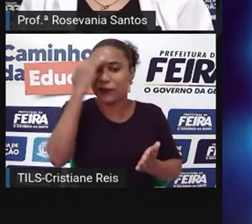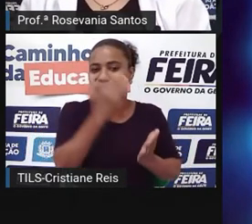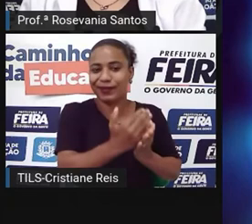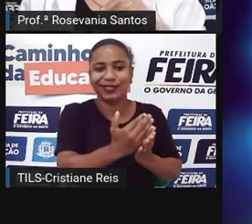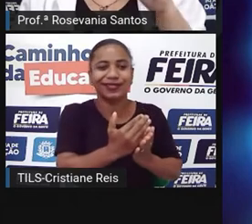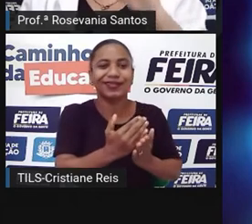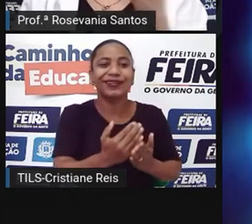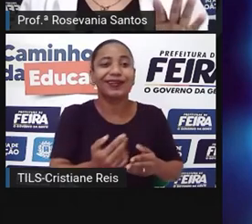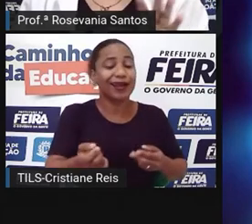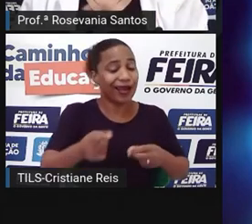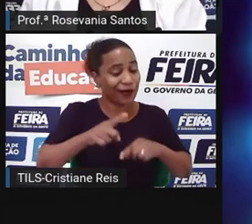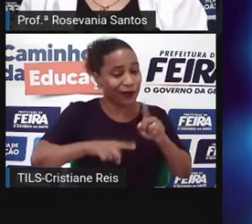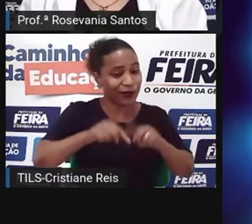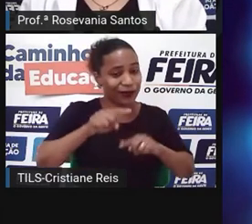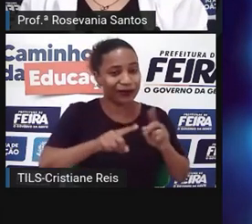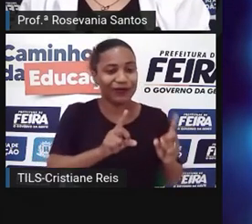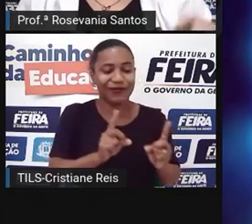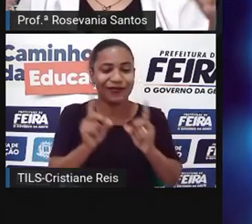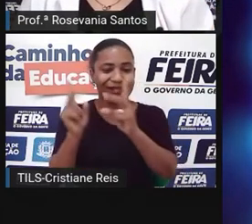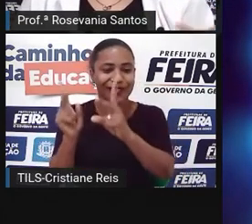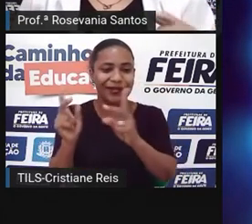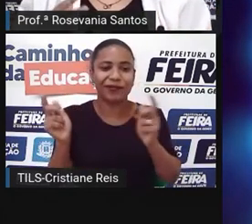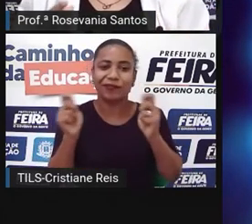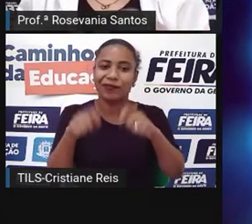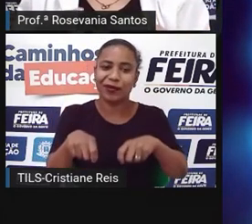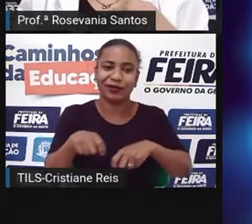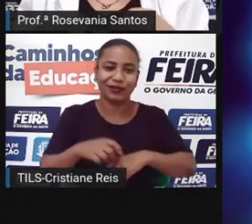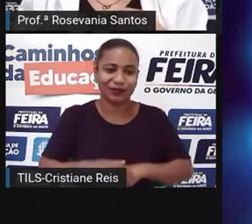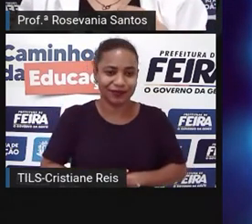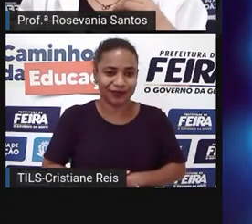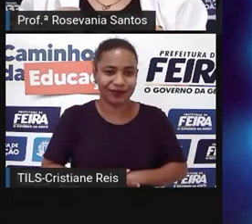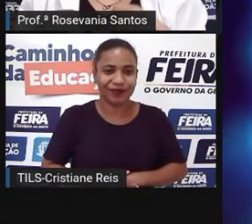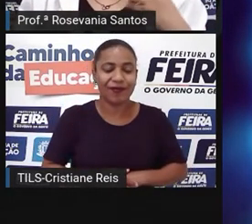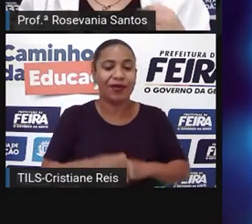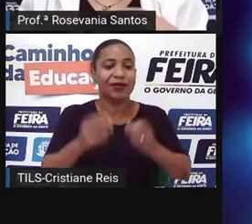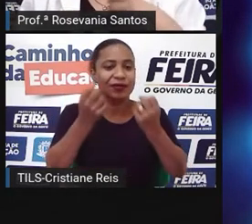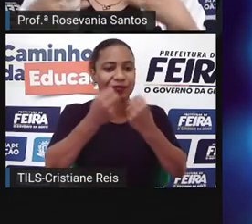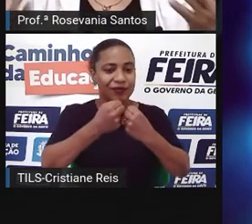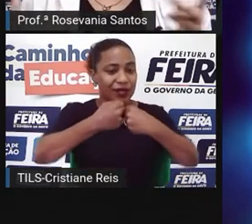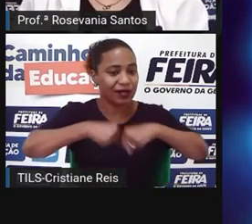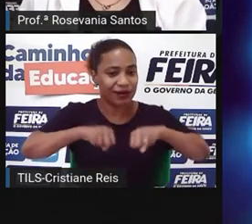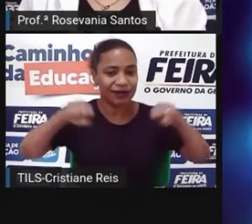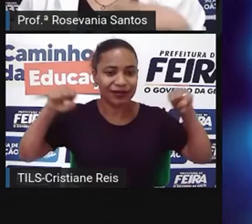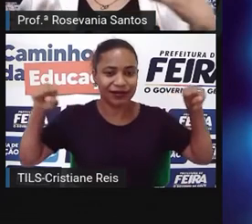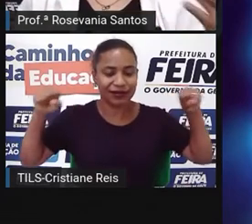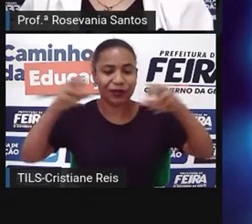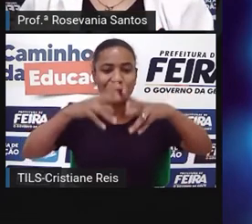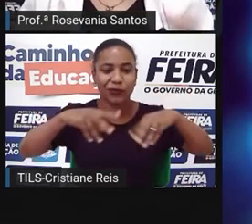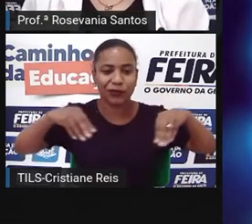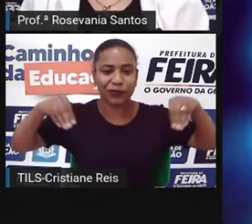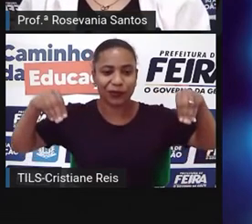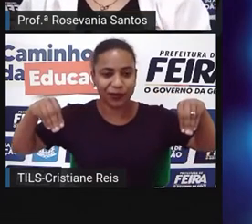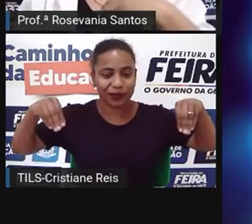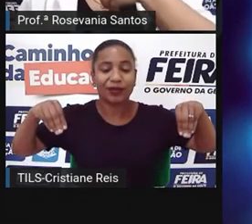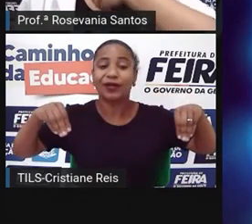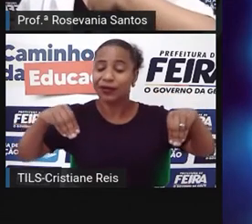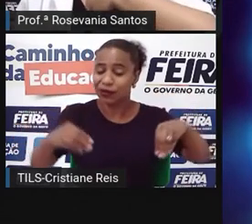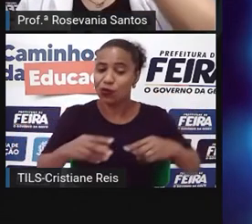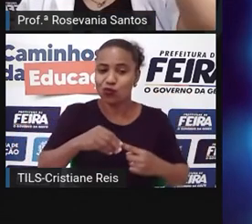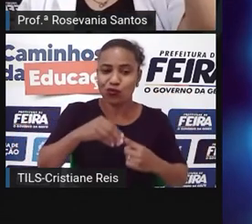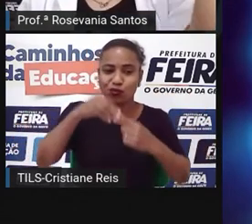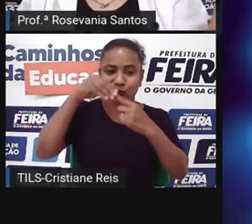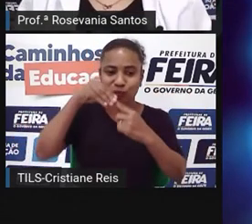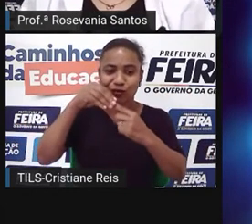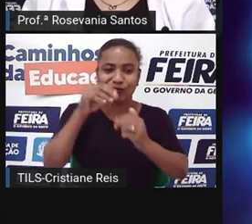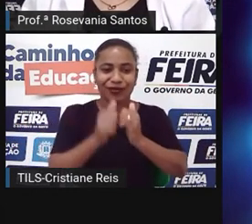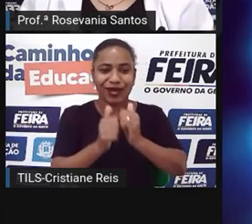externo, então esses plantations que é, né, áreas, embora seja assim, o plantio de um único produto em grandes áreas e